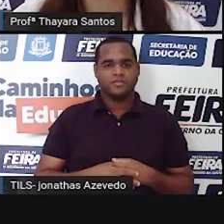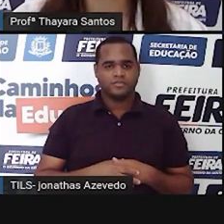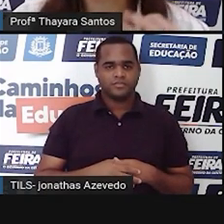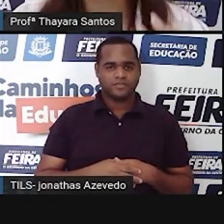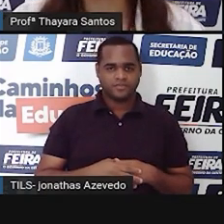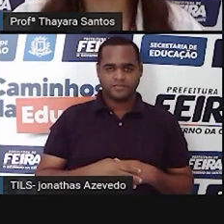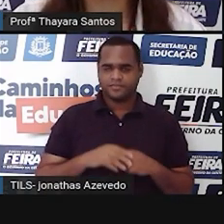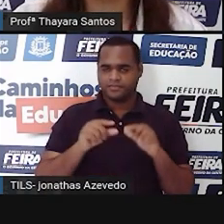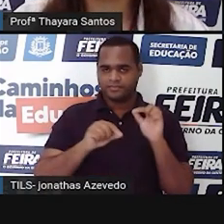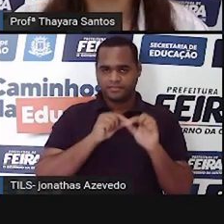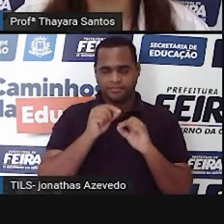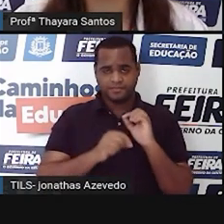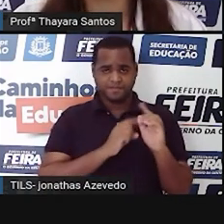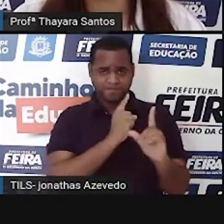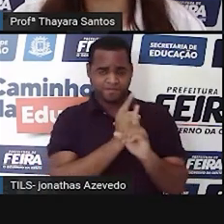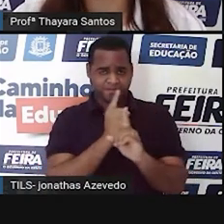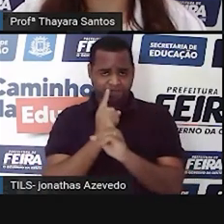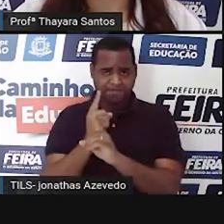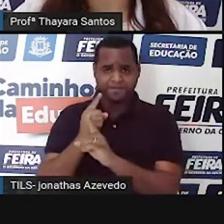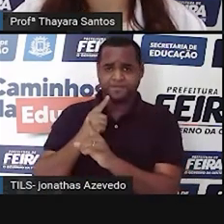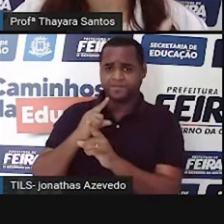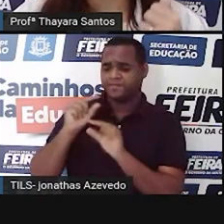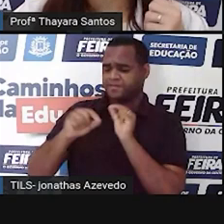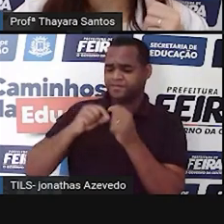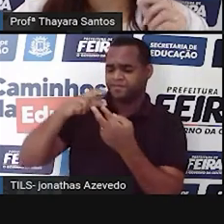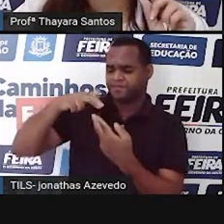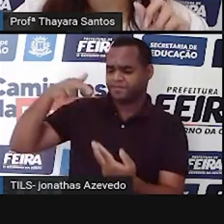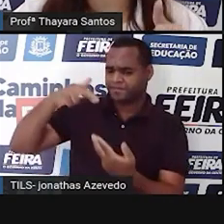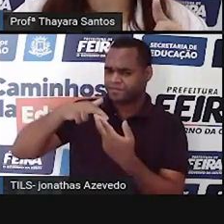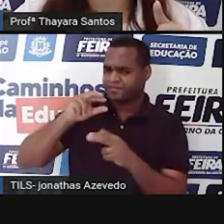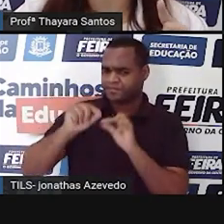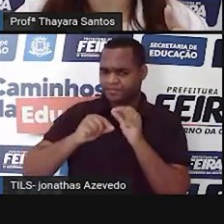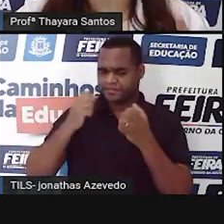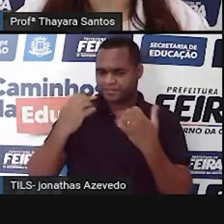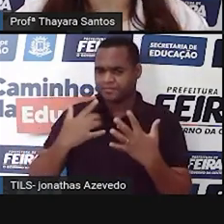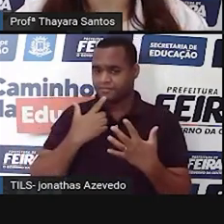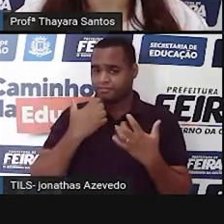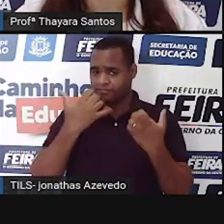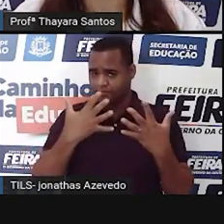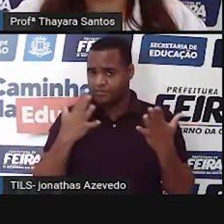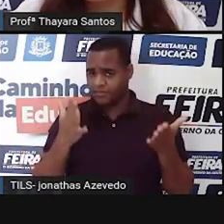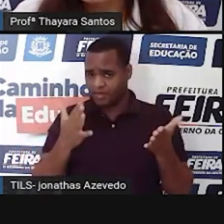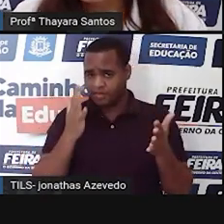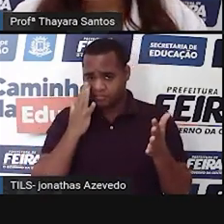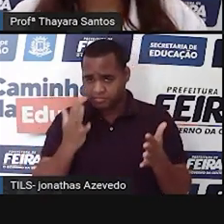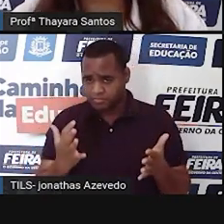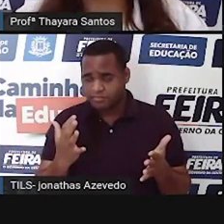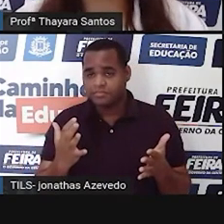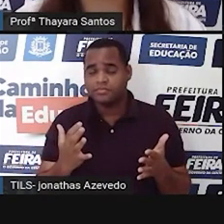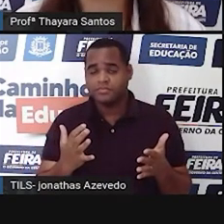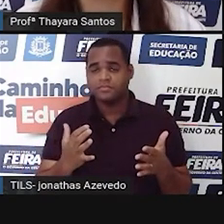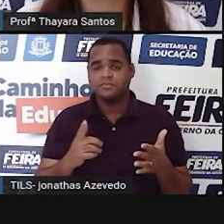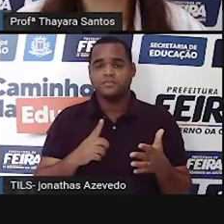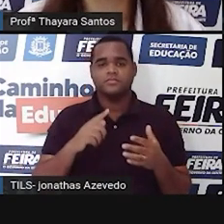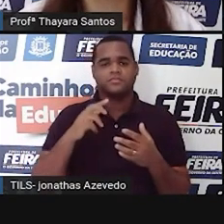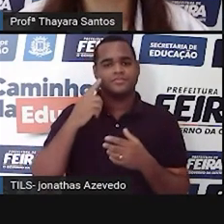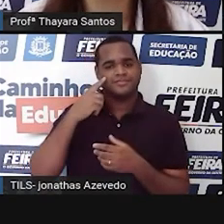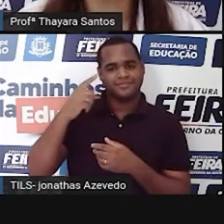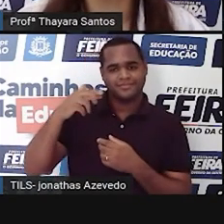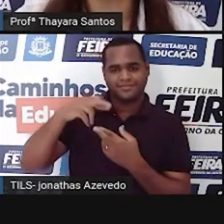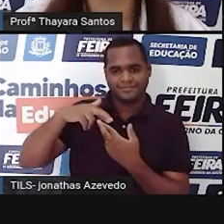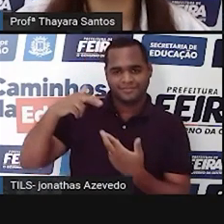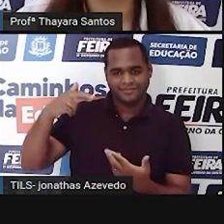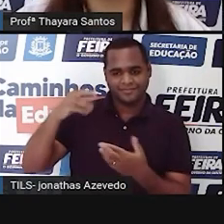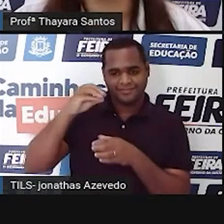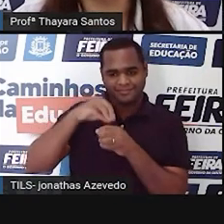Agora, onde é que a gente encontra esse material genético? Eu já falei, quero ver se vocês prestaram atenção. Nosso material genético,